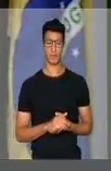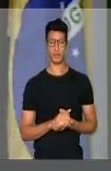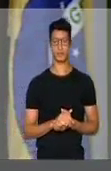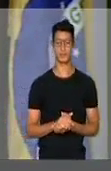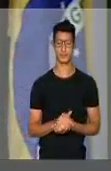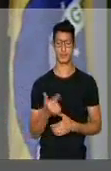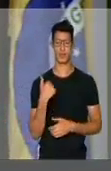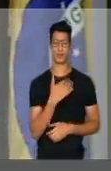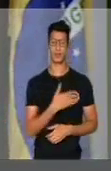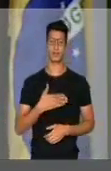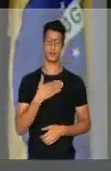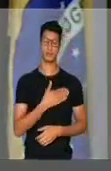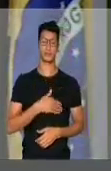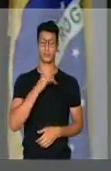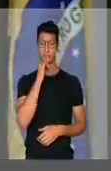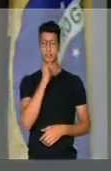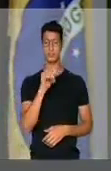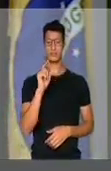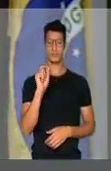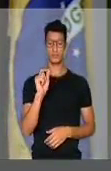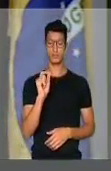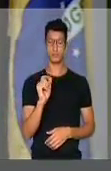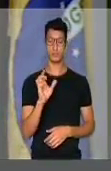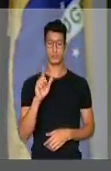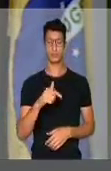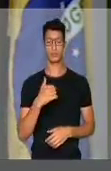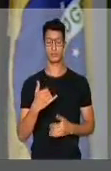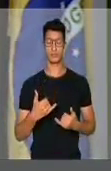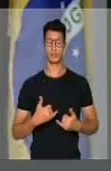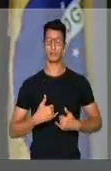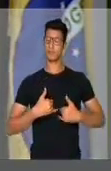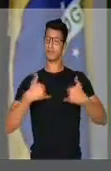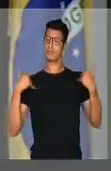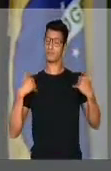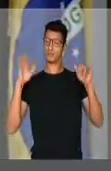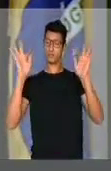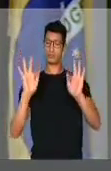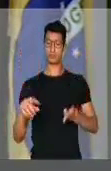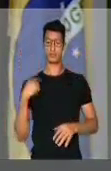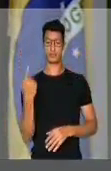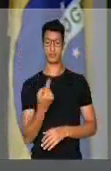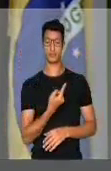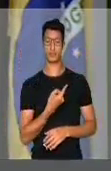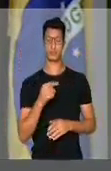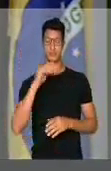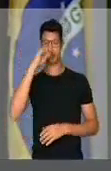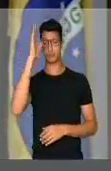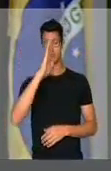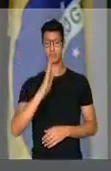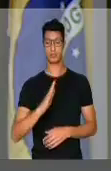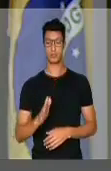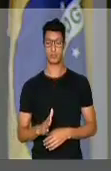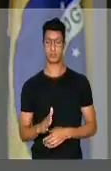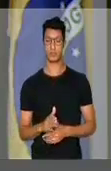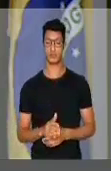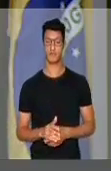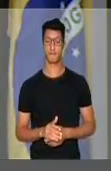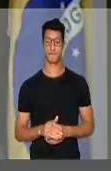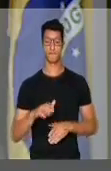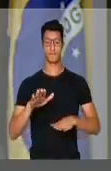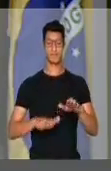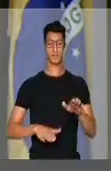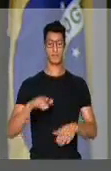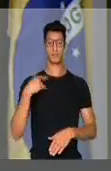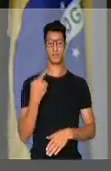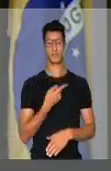E eu também gostaria de dizer que é com muito orgulho que nós, brasileiros, que muitas